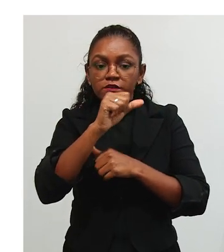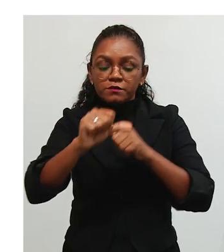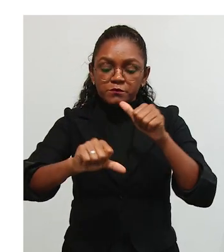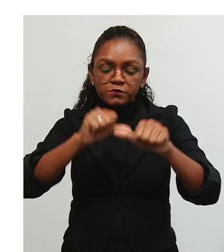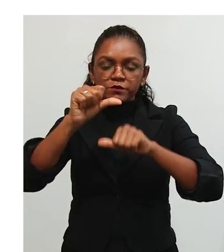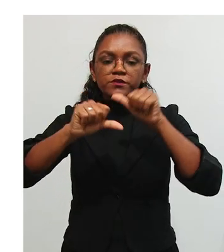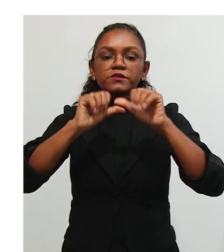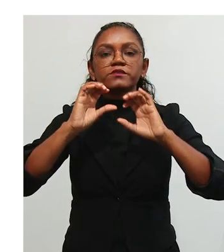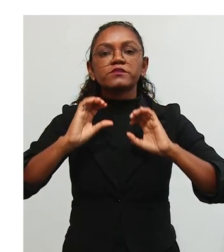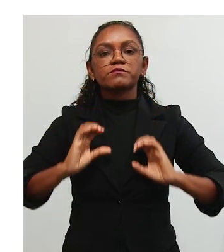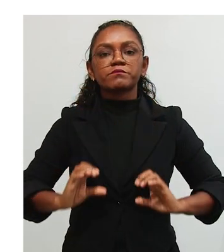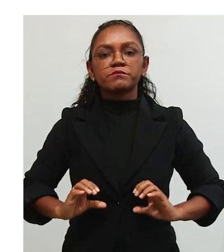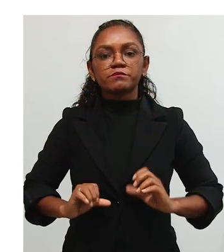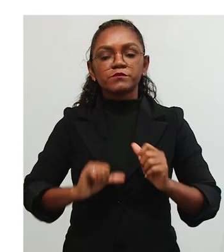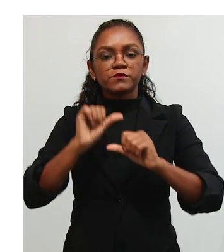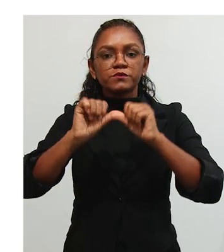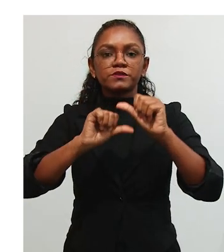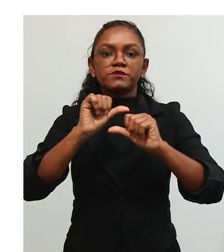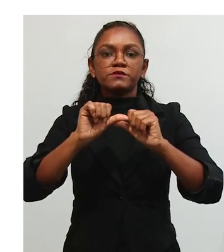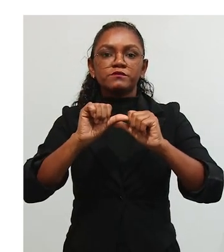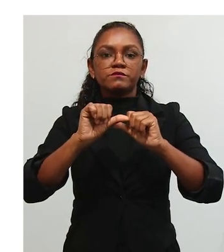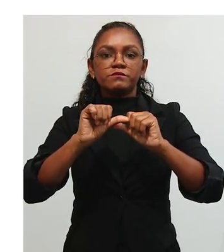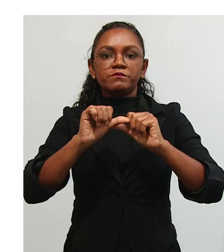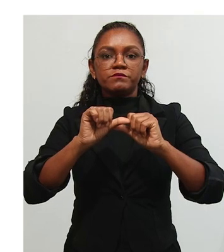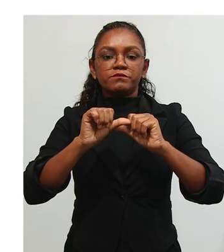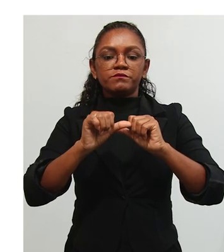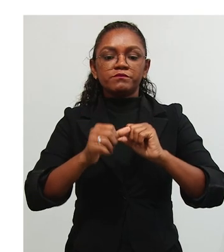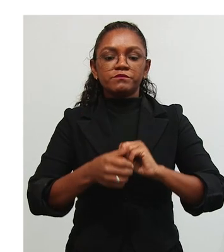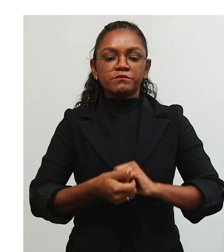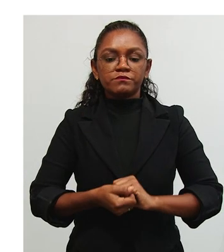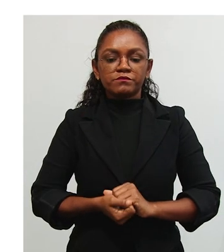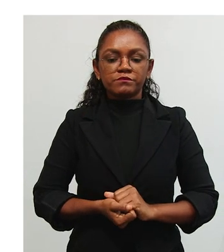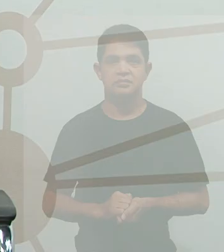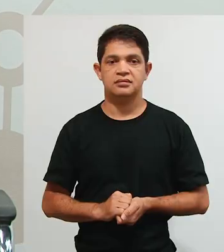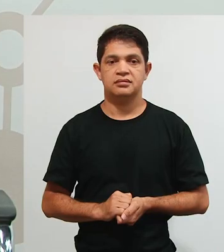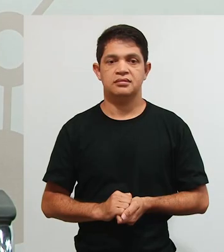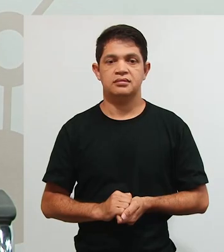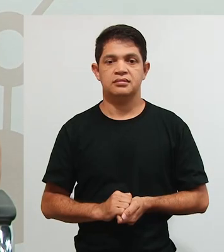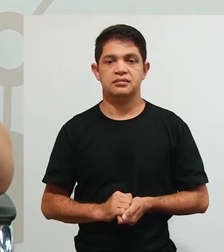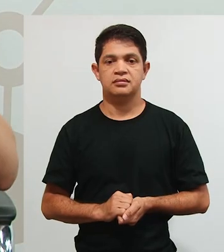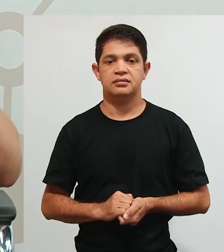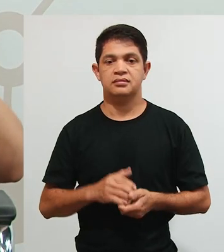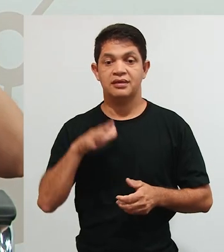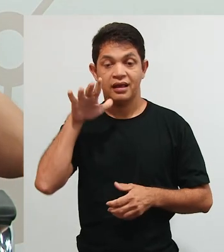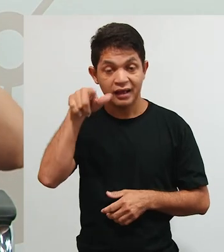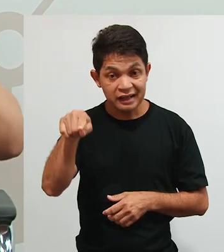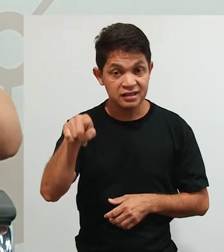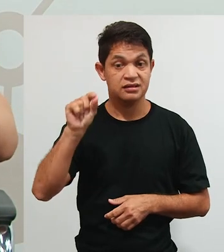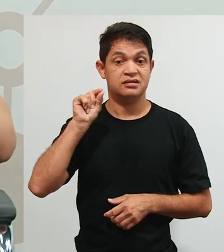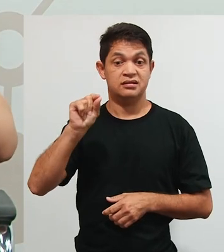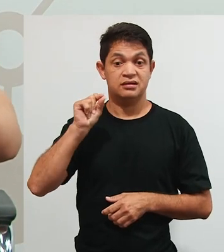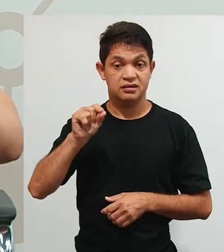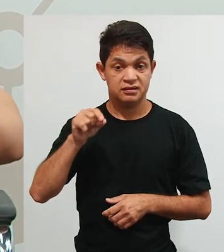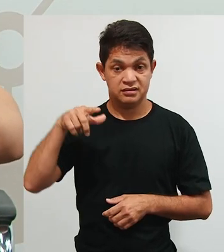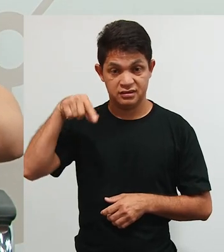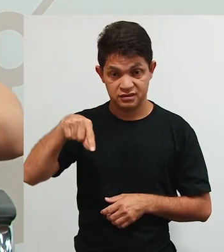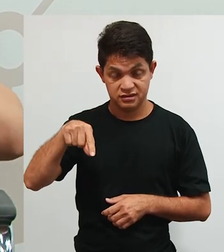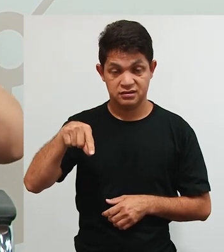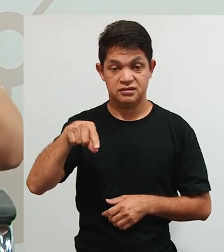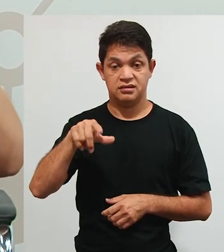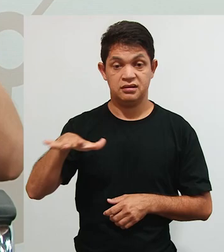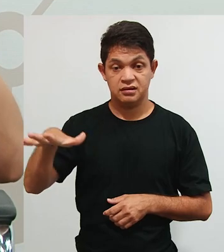aprendizagem, então, é a mudança de comportamento. Né? Ali, aqui, nessa, nessa